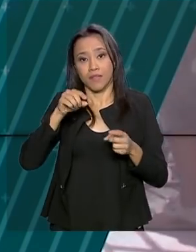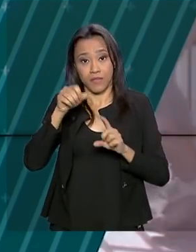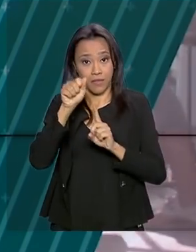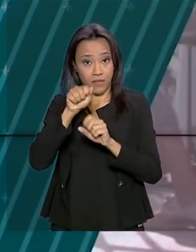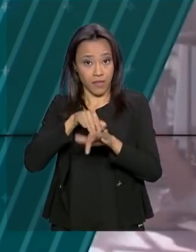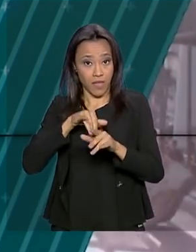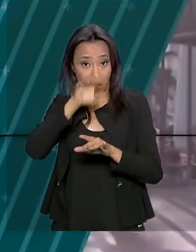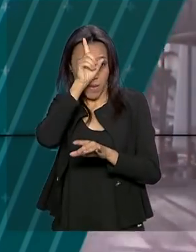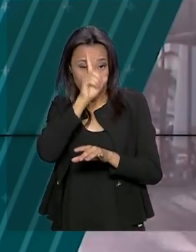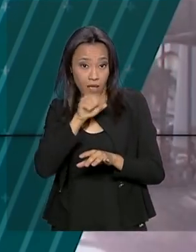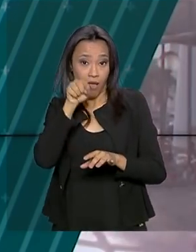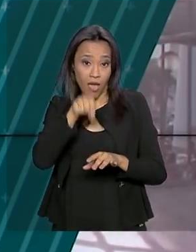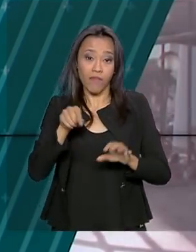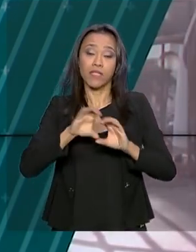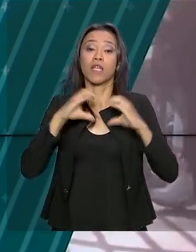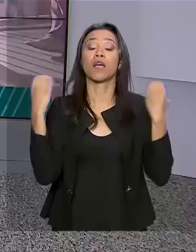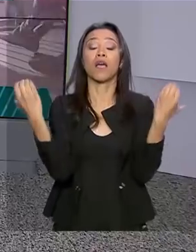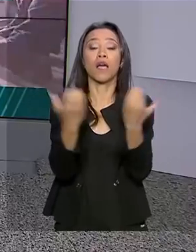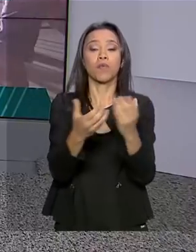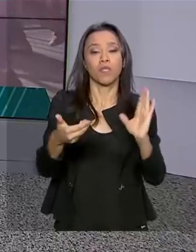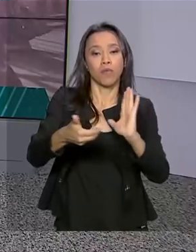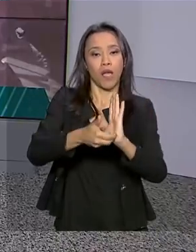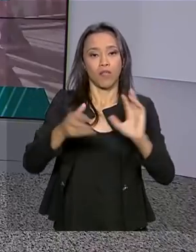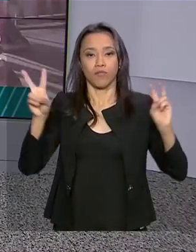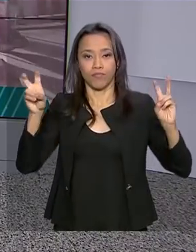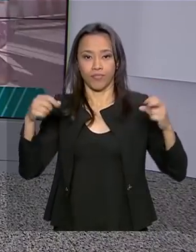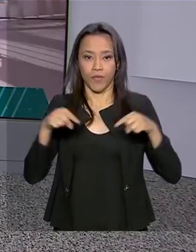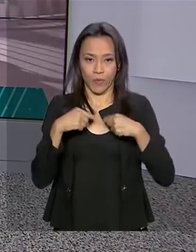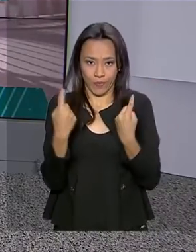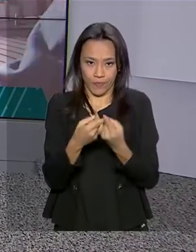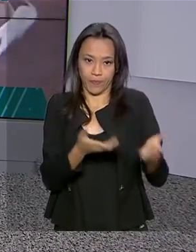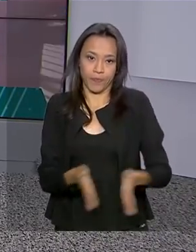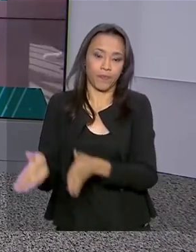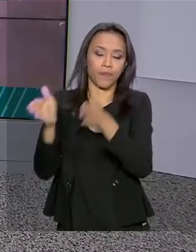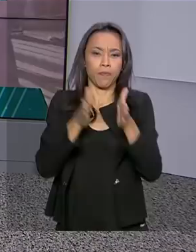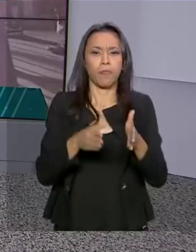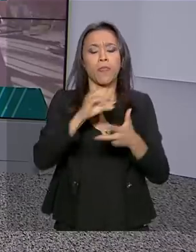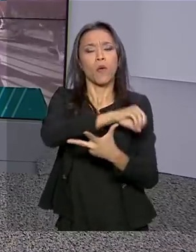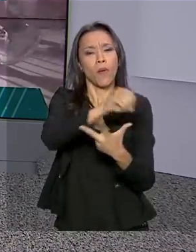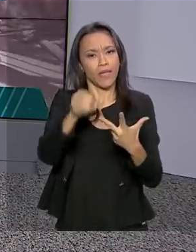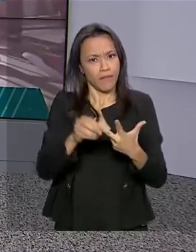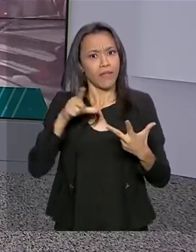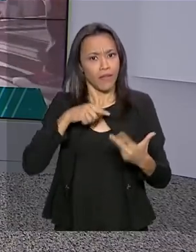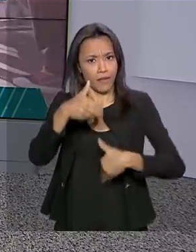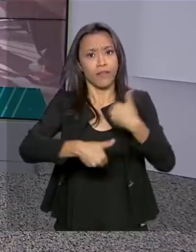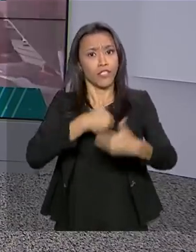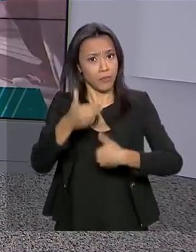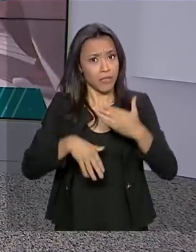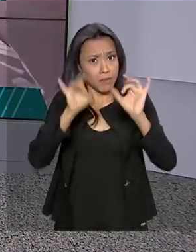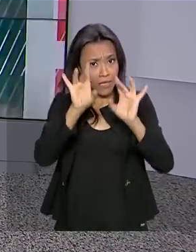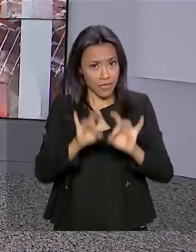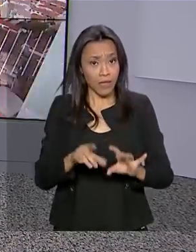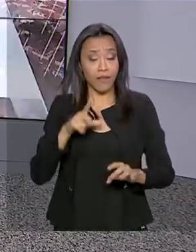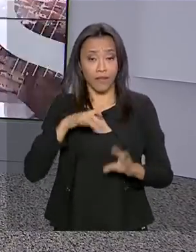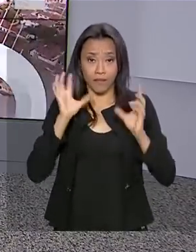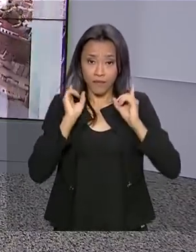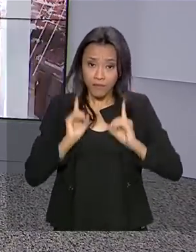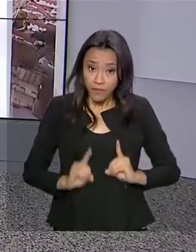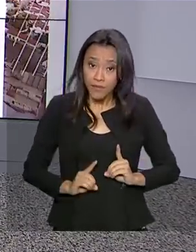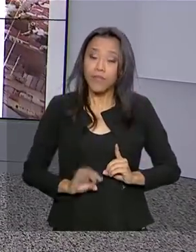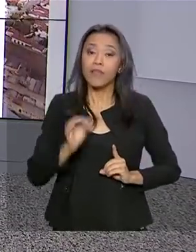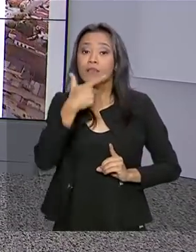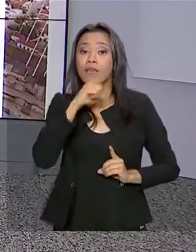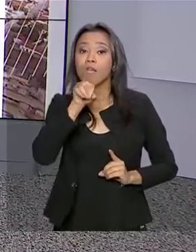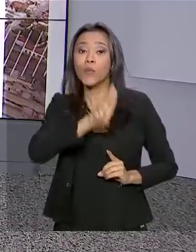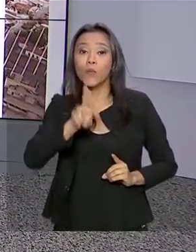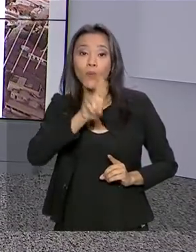e Automutilação na Câmara dos Deputados. O Enem deste ano vai ter atendimento especializado para pessoas com deficiência. E para quem